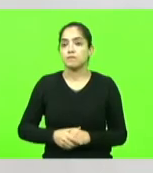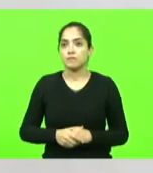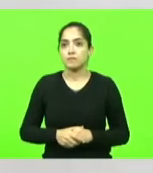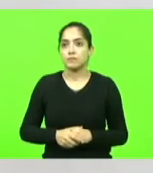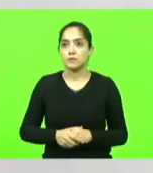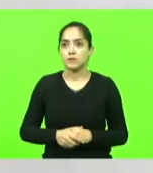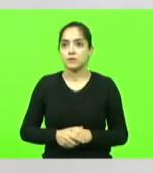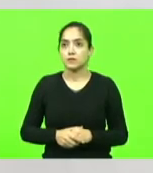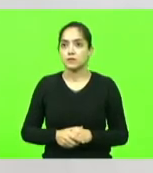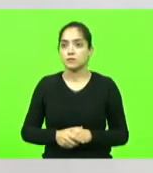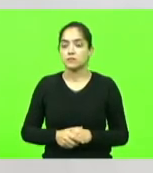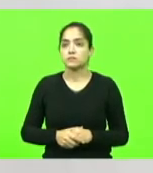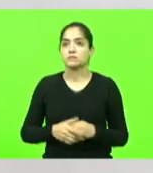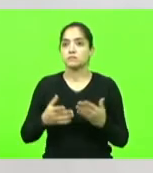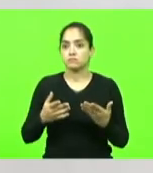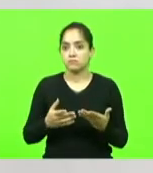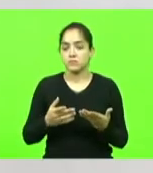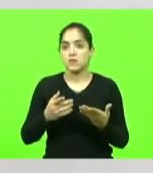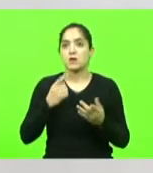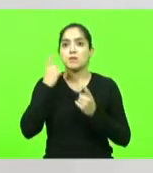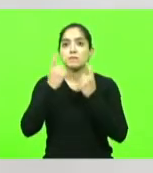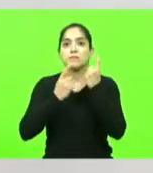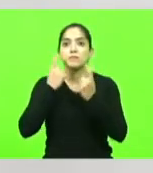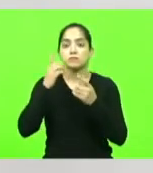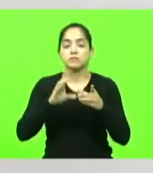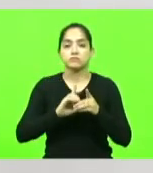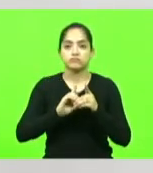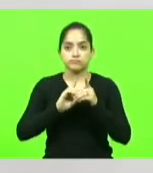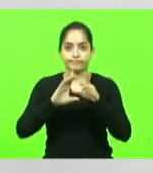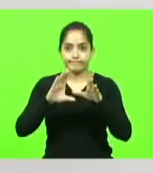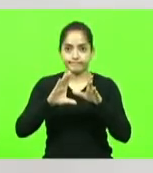Eu estou preocupado com a democracia.